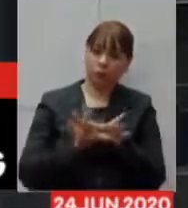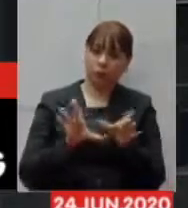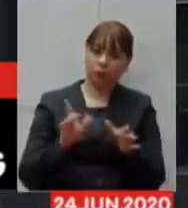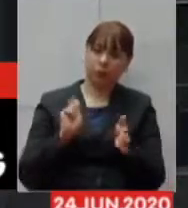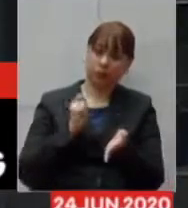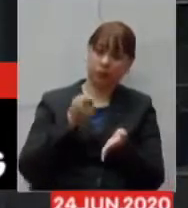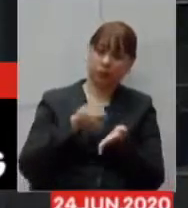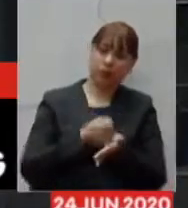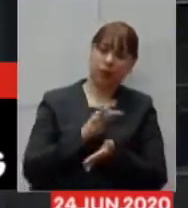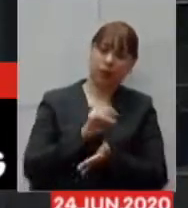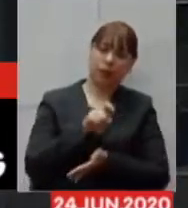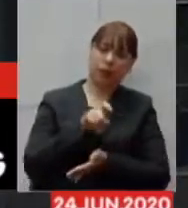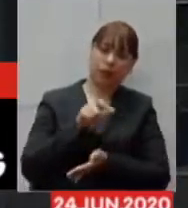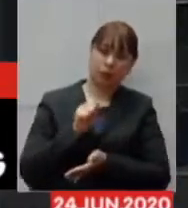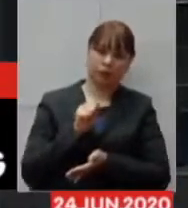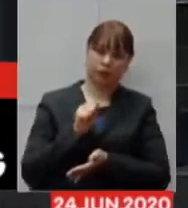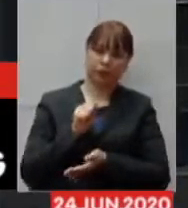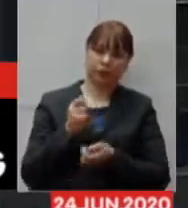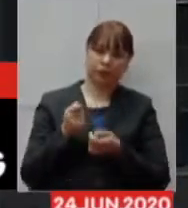gratificação aos gestores.